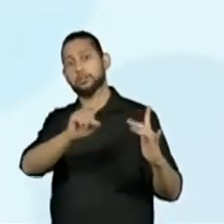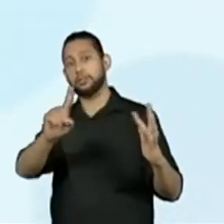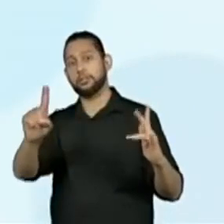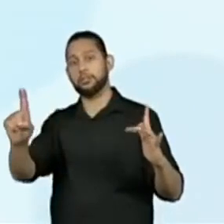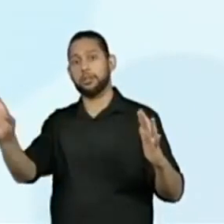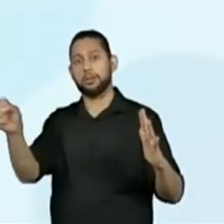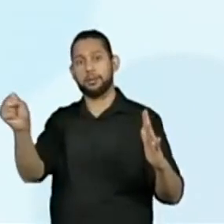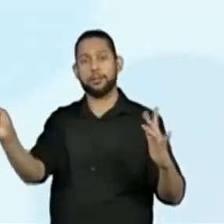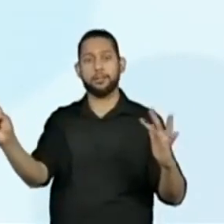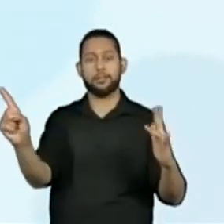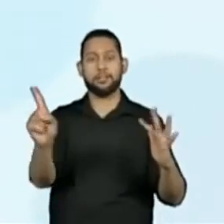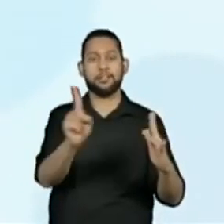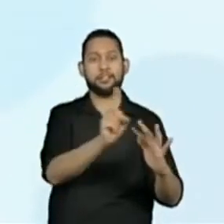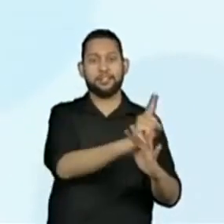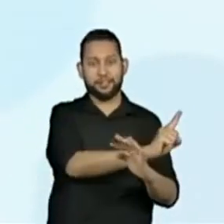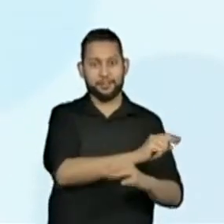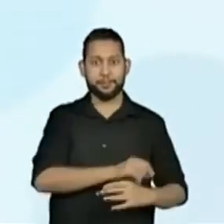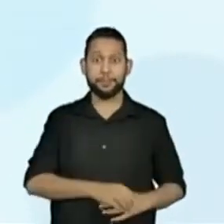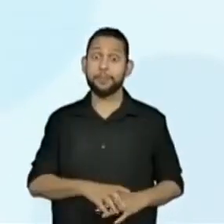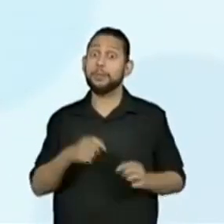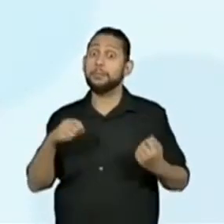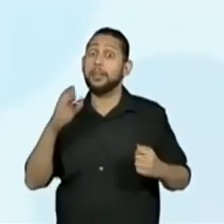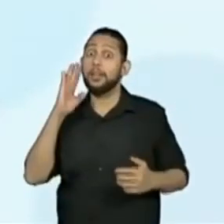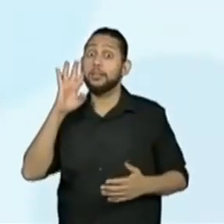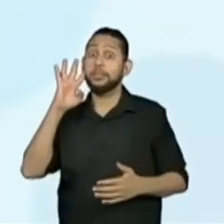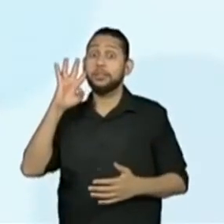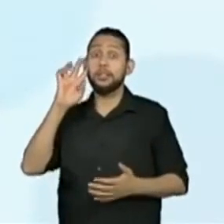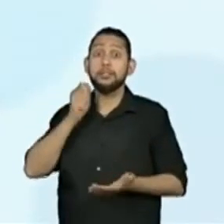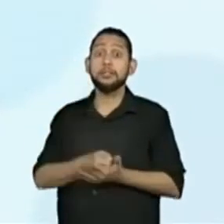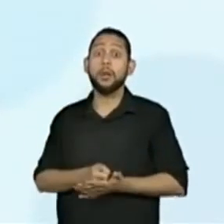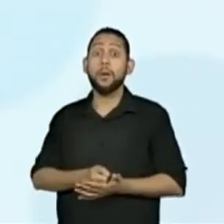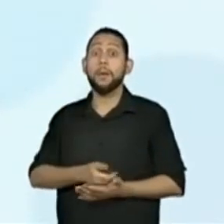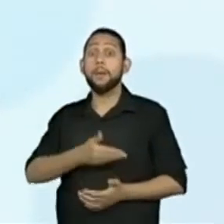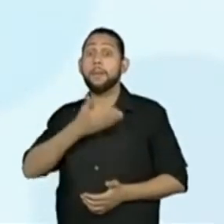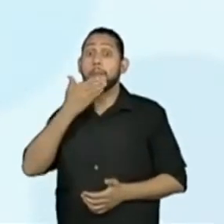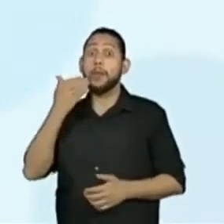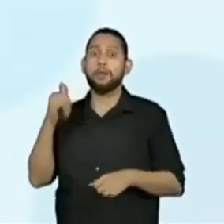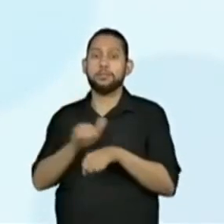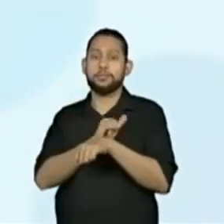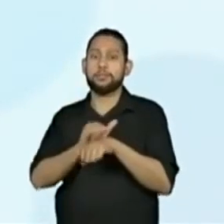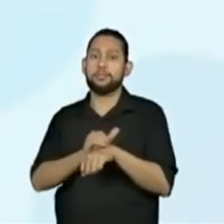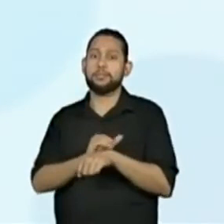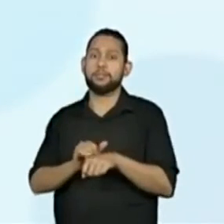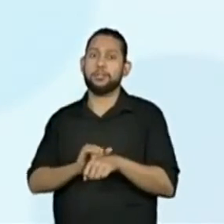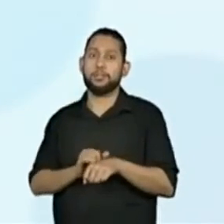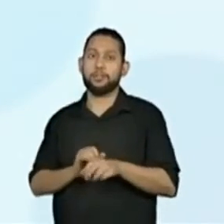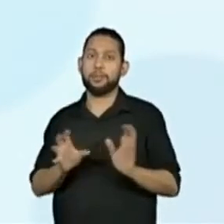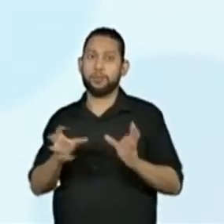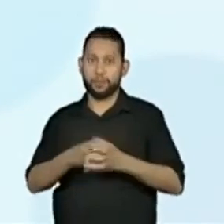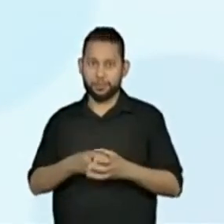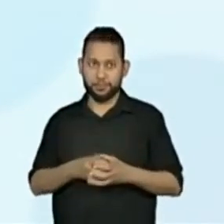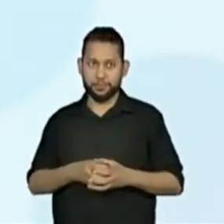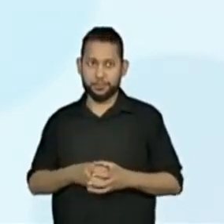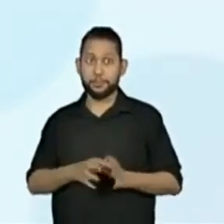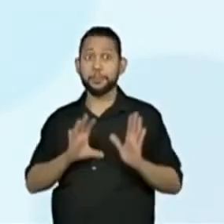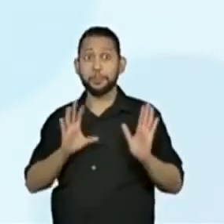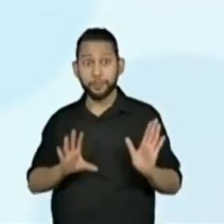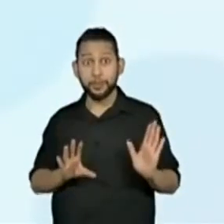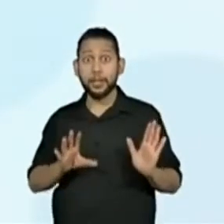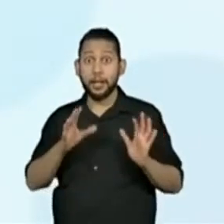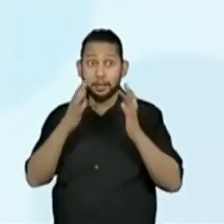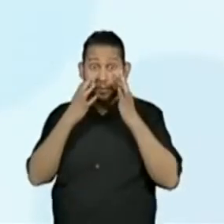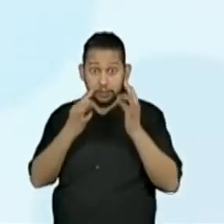O time precisa decidir a melhor estratégia. Observe, é um